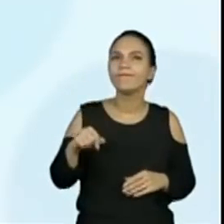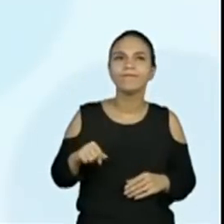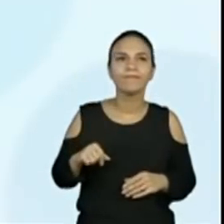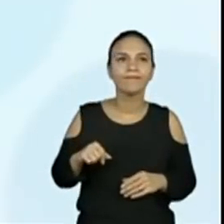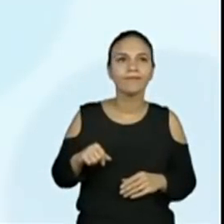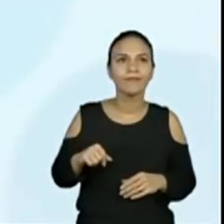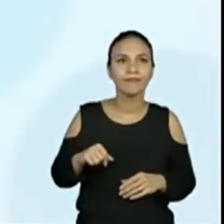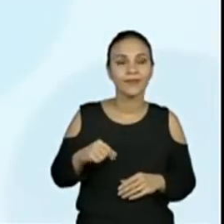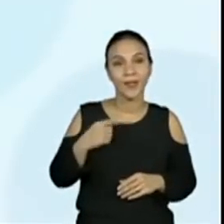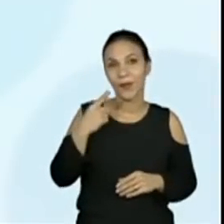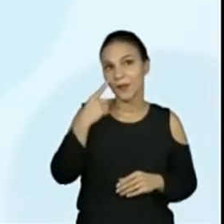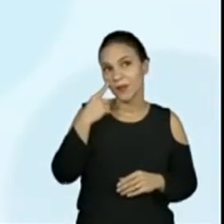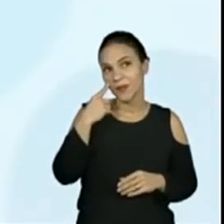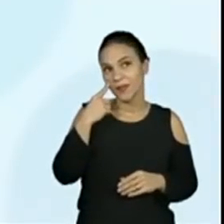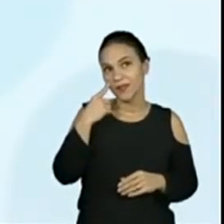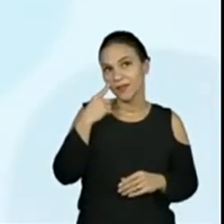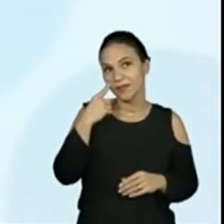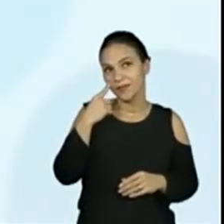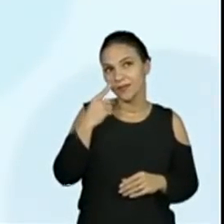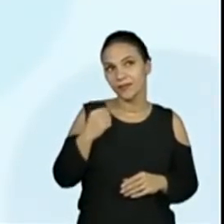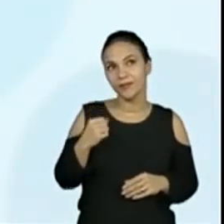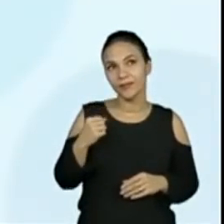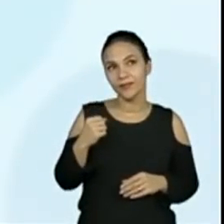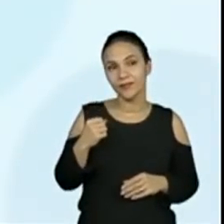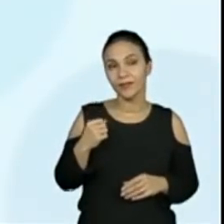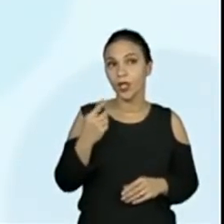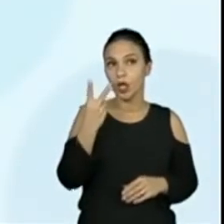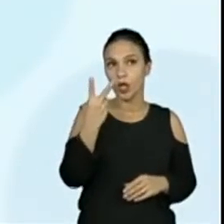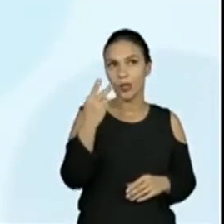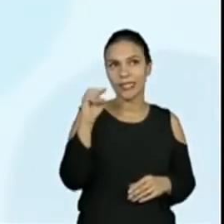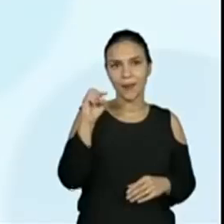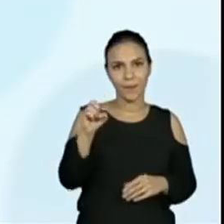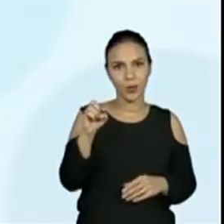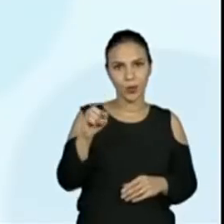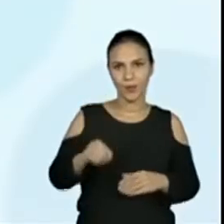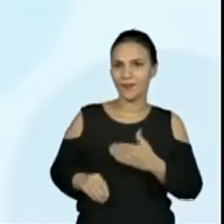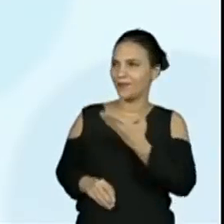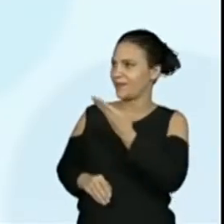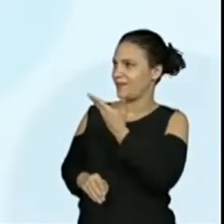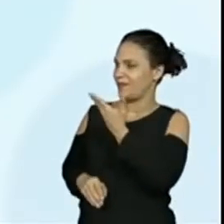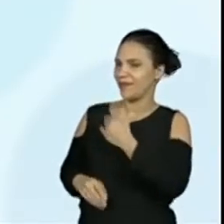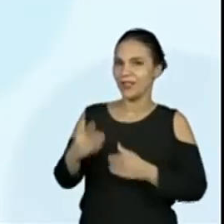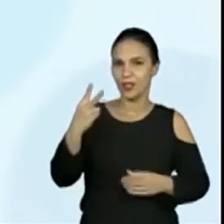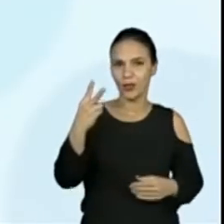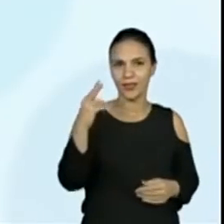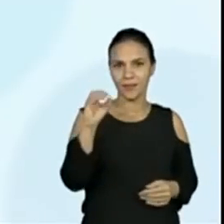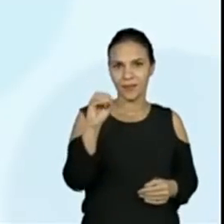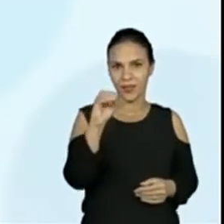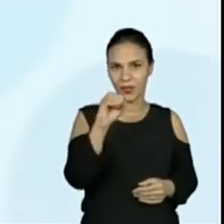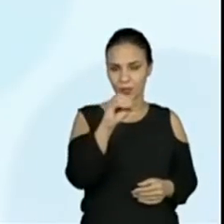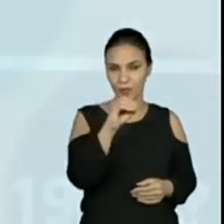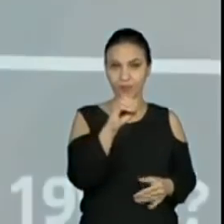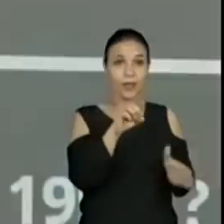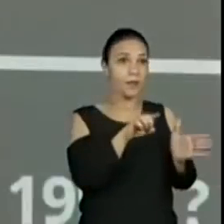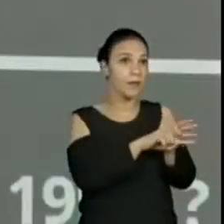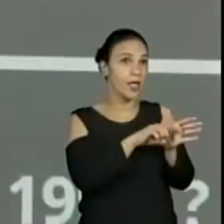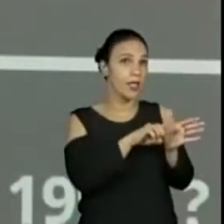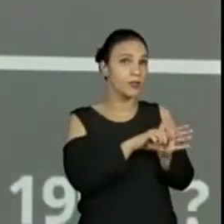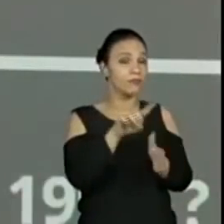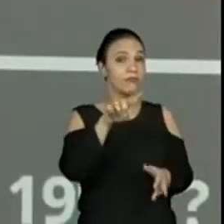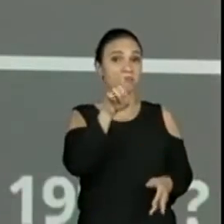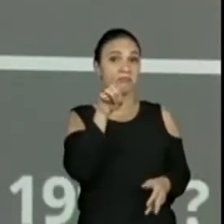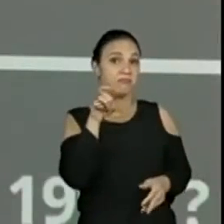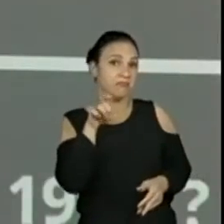Essa é a nossa próxima. 2.000 menos algum número desconhecido igual a